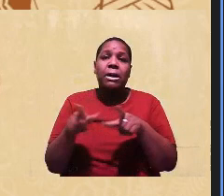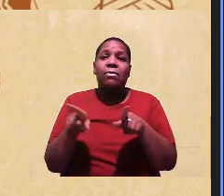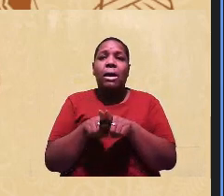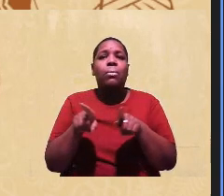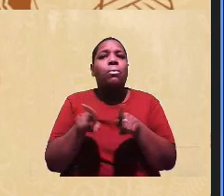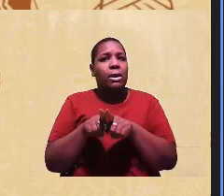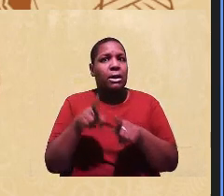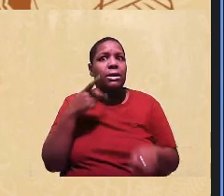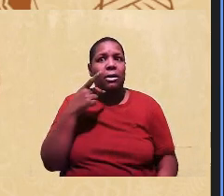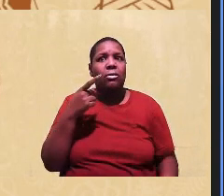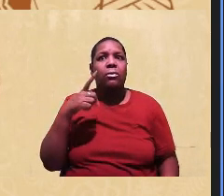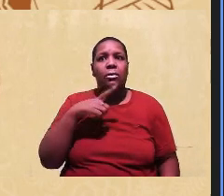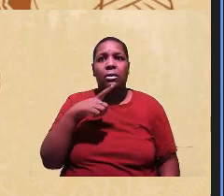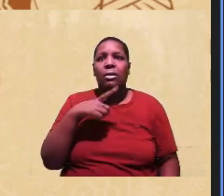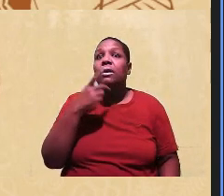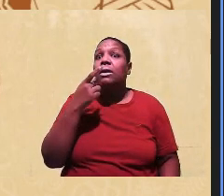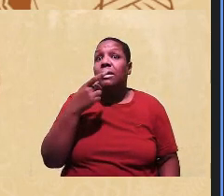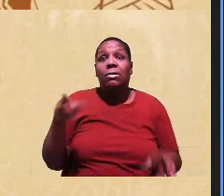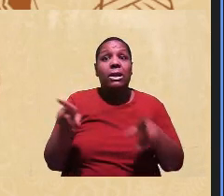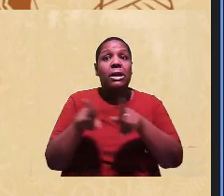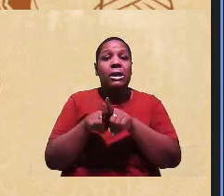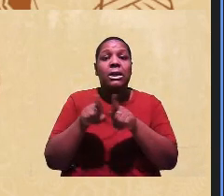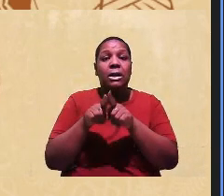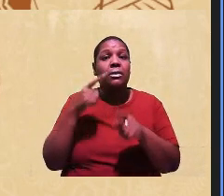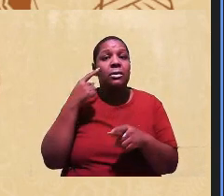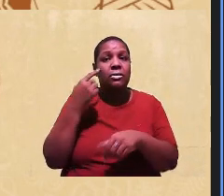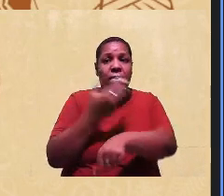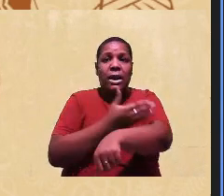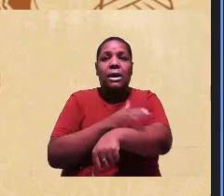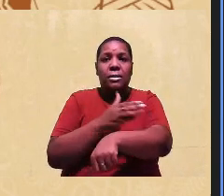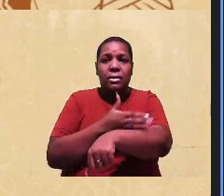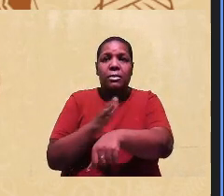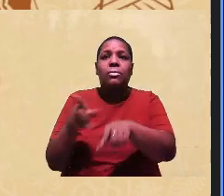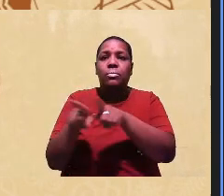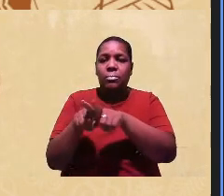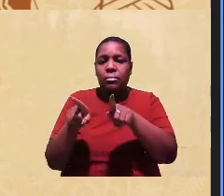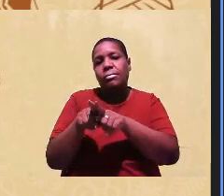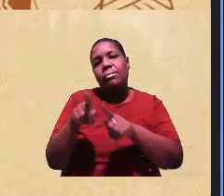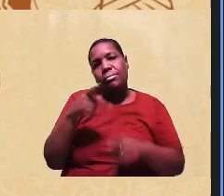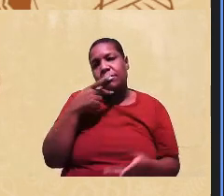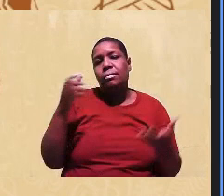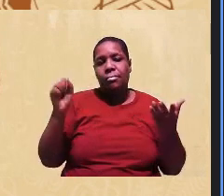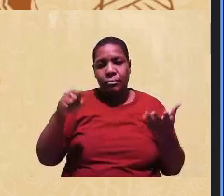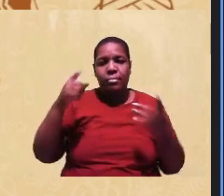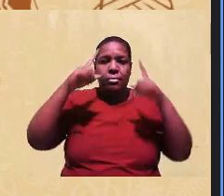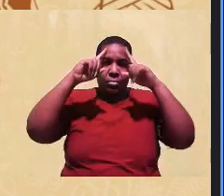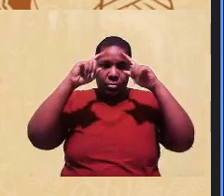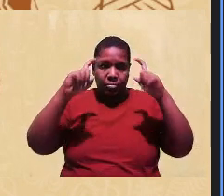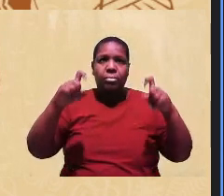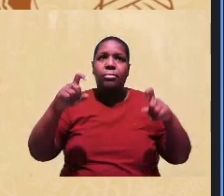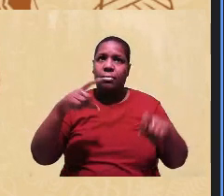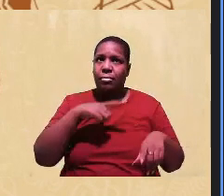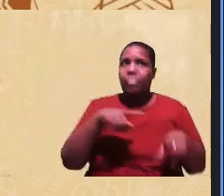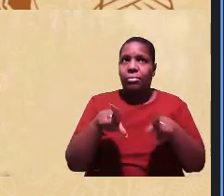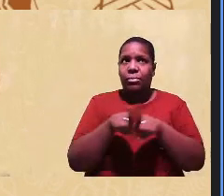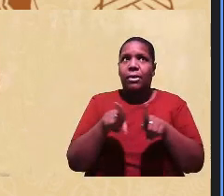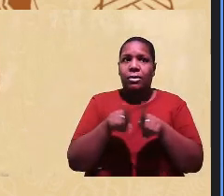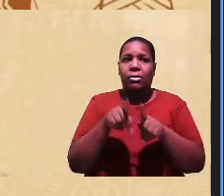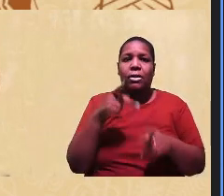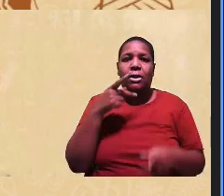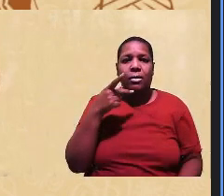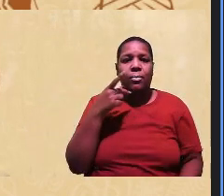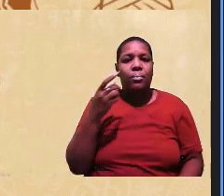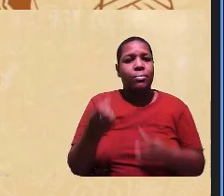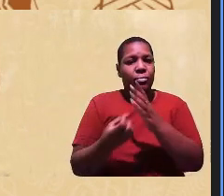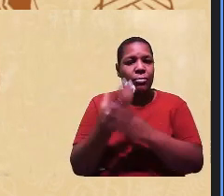alinhado as suas atuações e práticas a essas violências produzindo então assim e